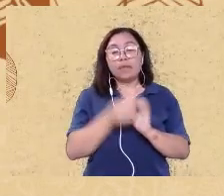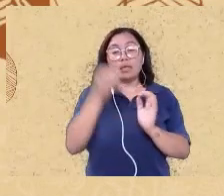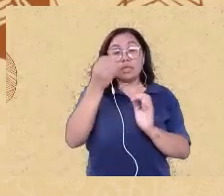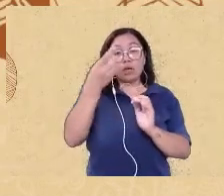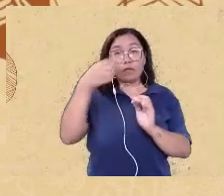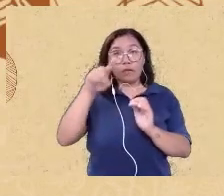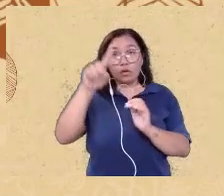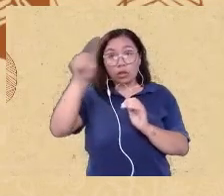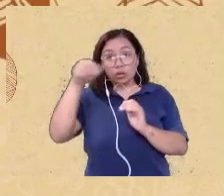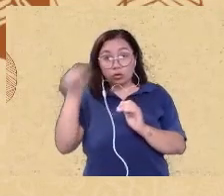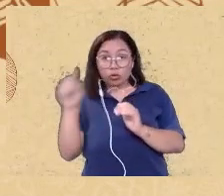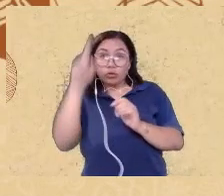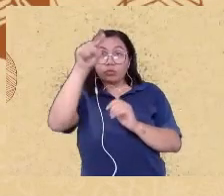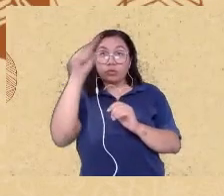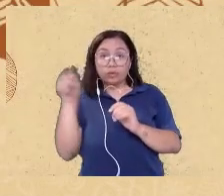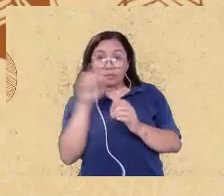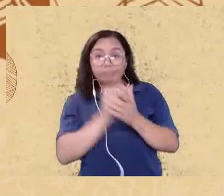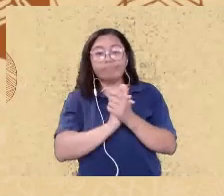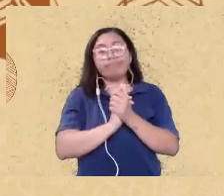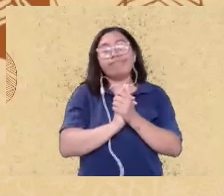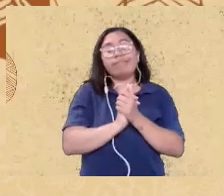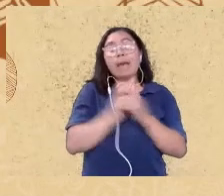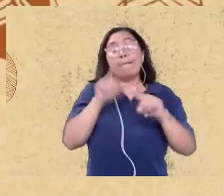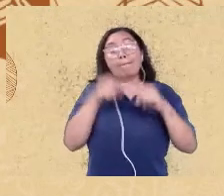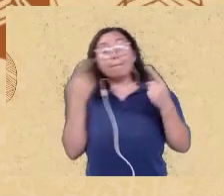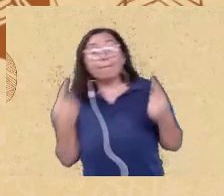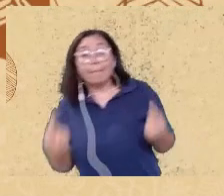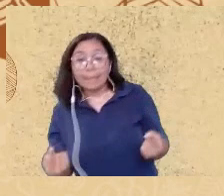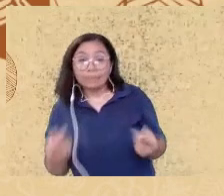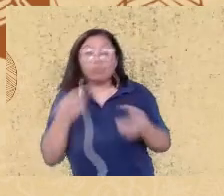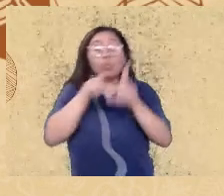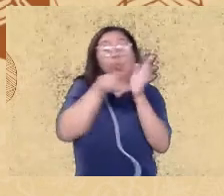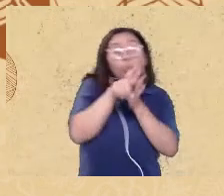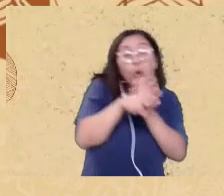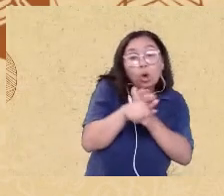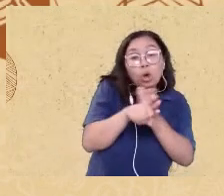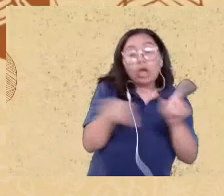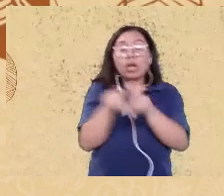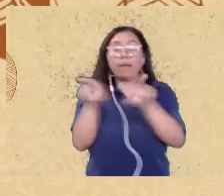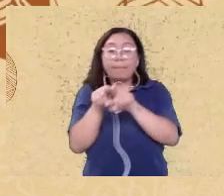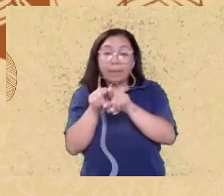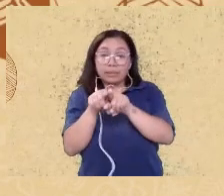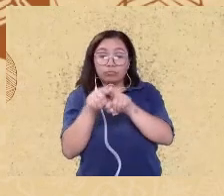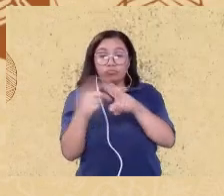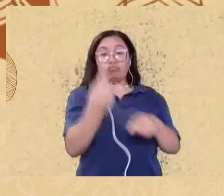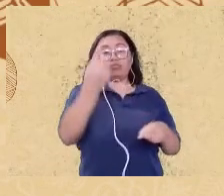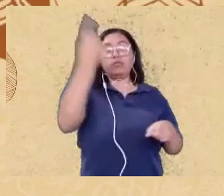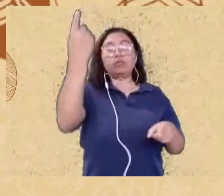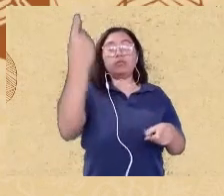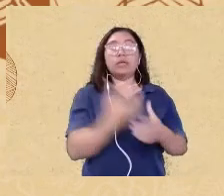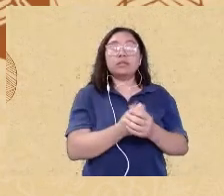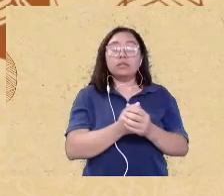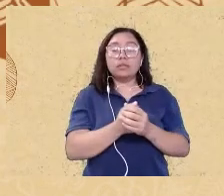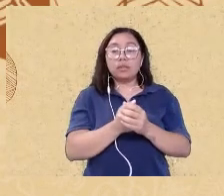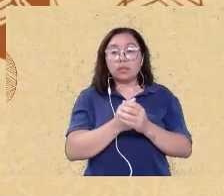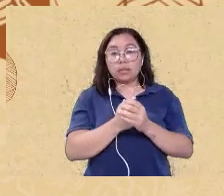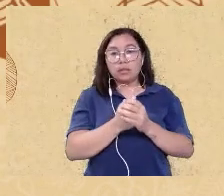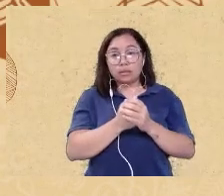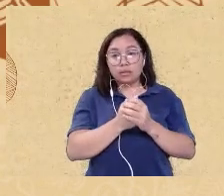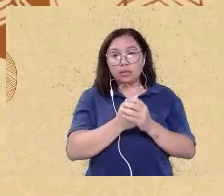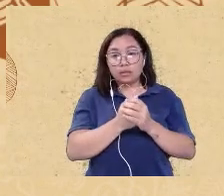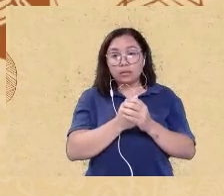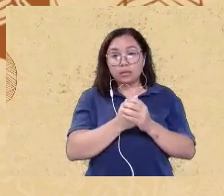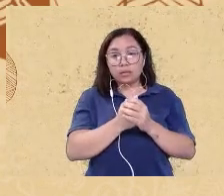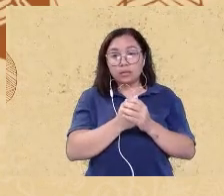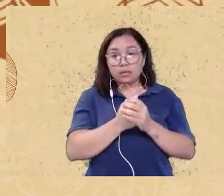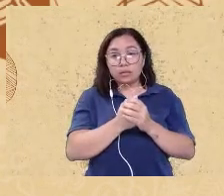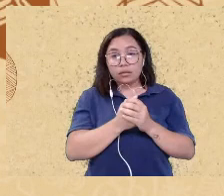mas ainda não satisfeitos nós buscamos com marcadores individuais então nós desculpa te interromper